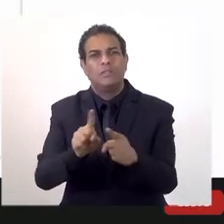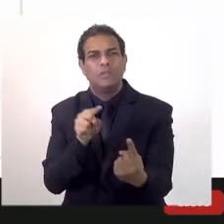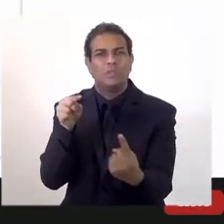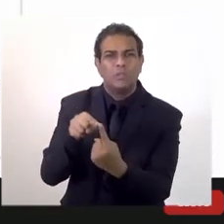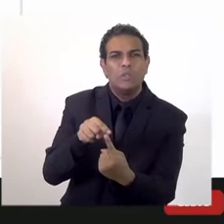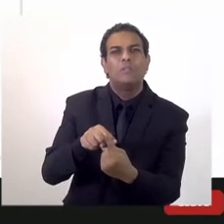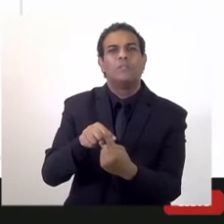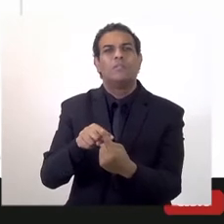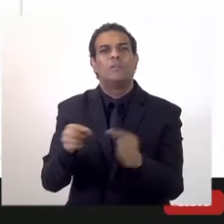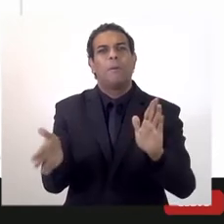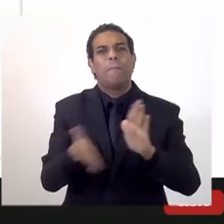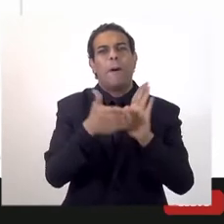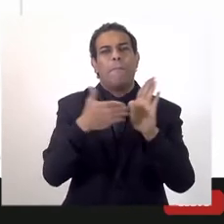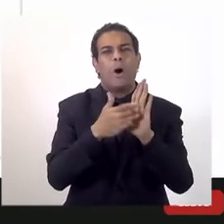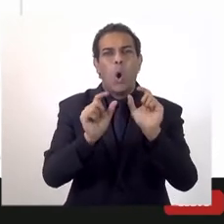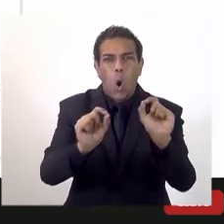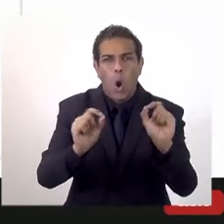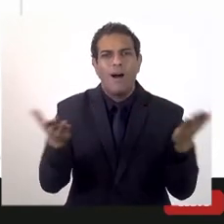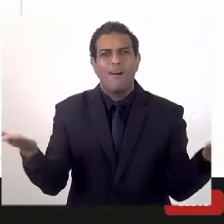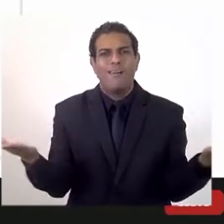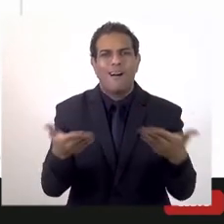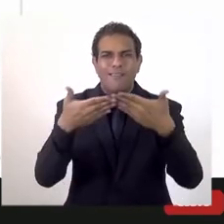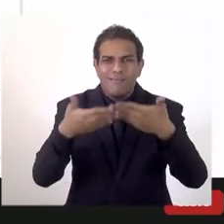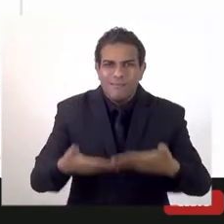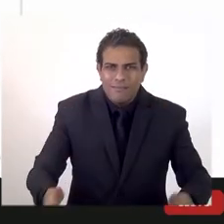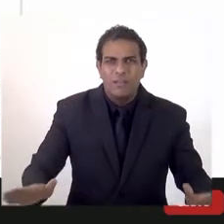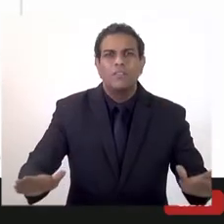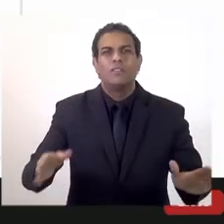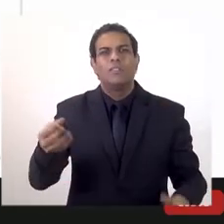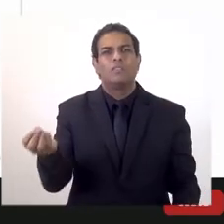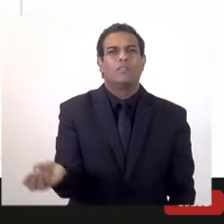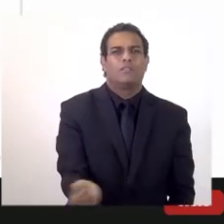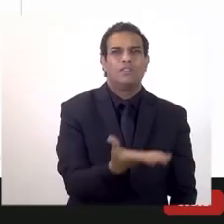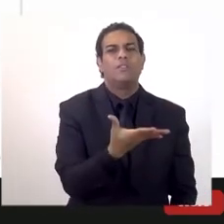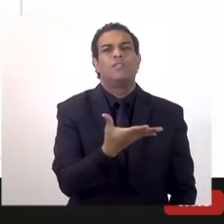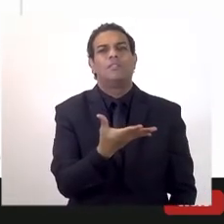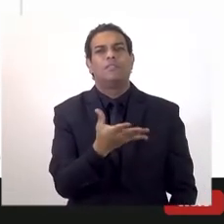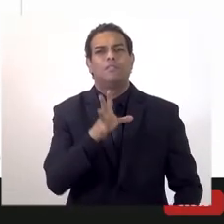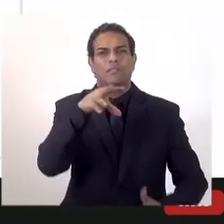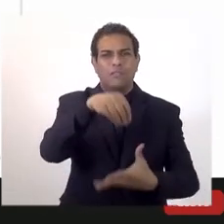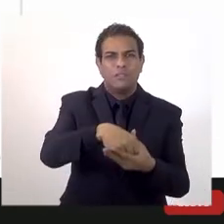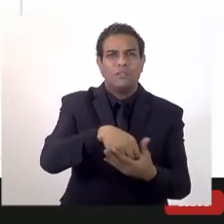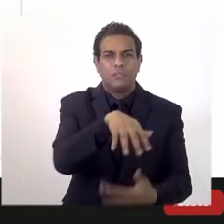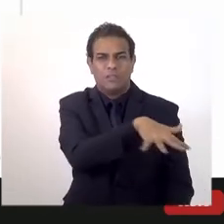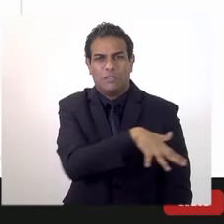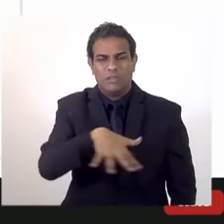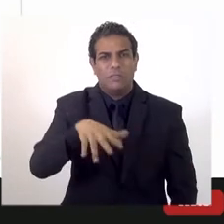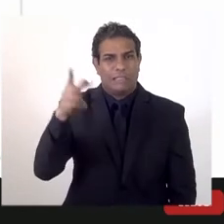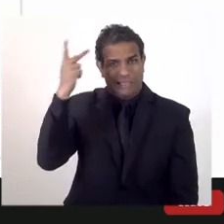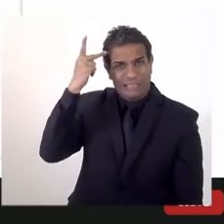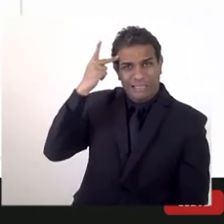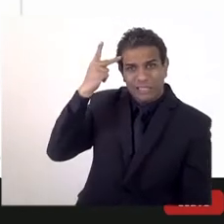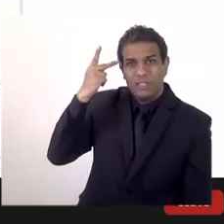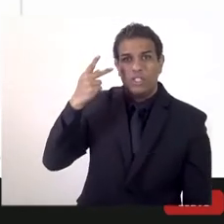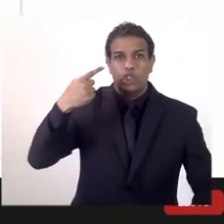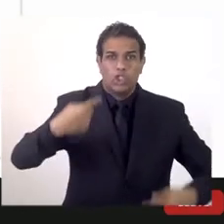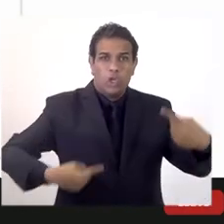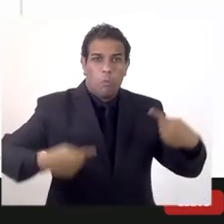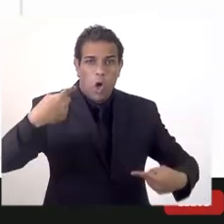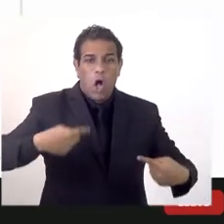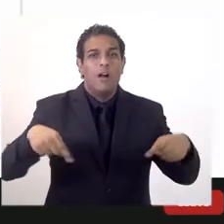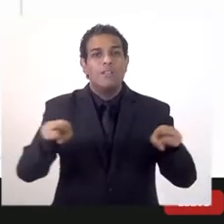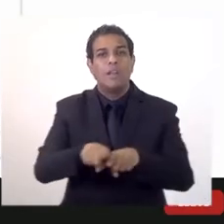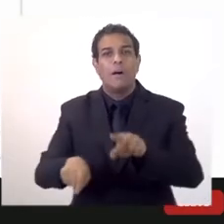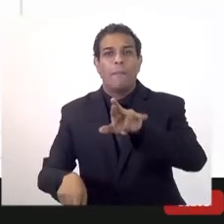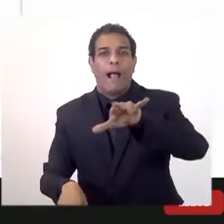ele fez uma proposta de que chegue uma rota 4 ali em Itaboraí. É muito importante para nós isso. São Paulo está disputando com a gente. E